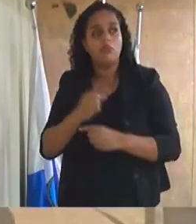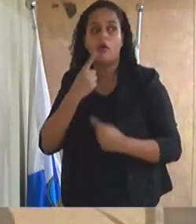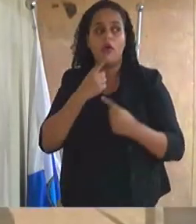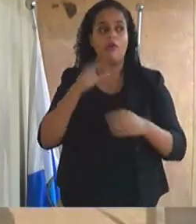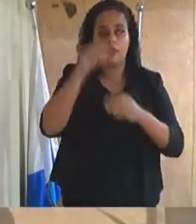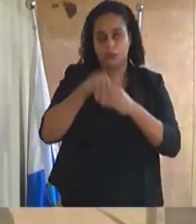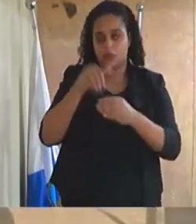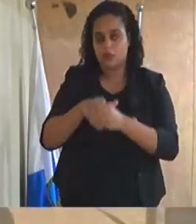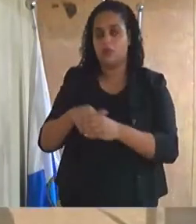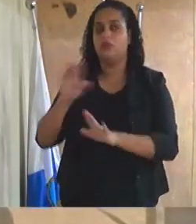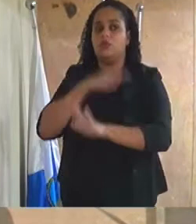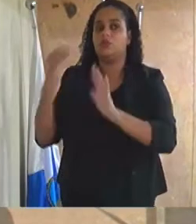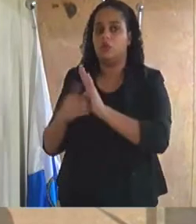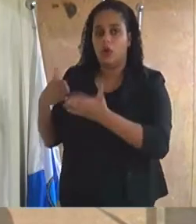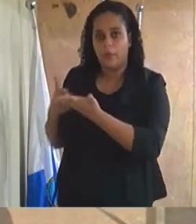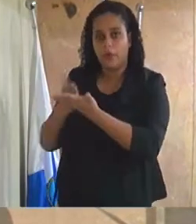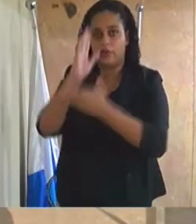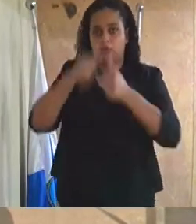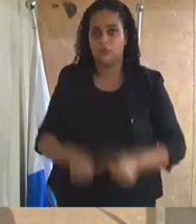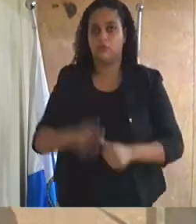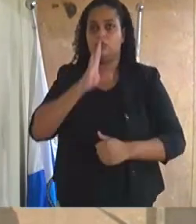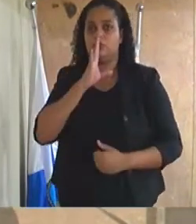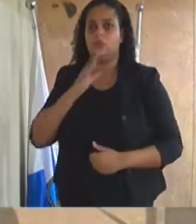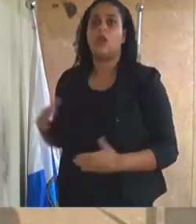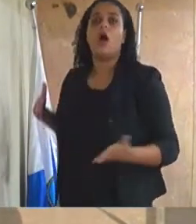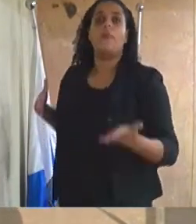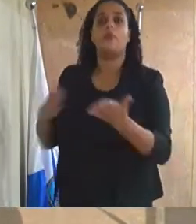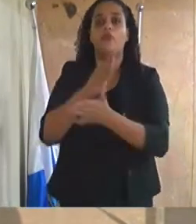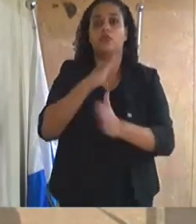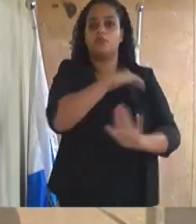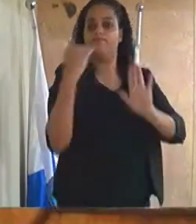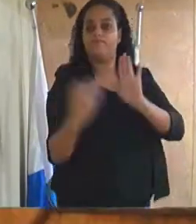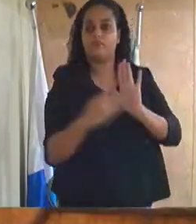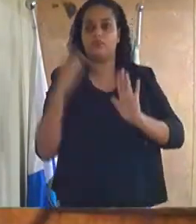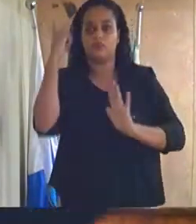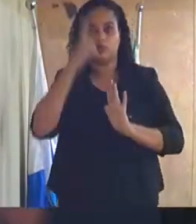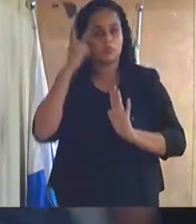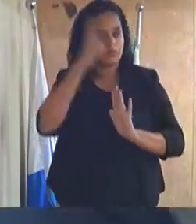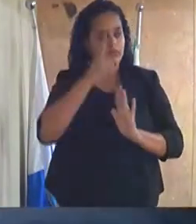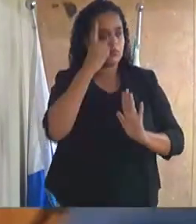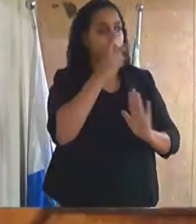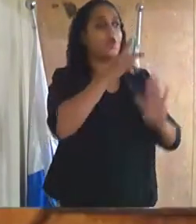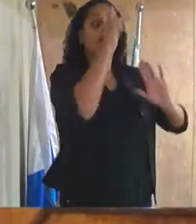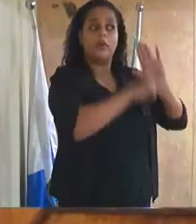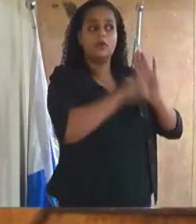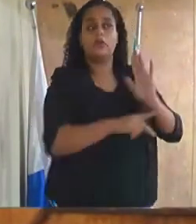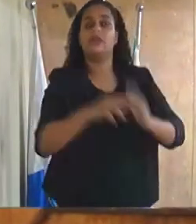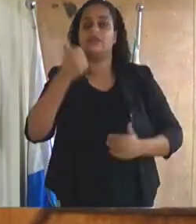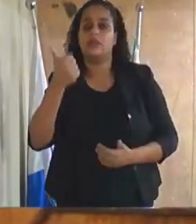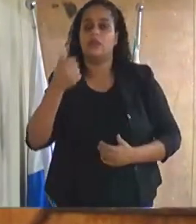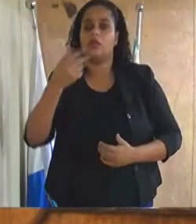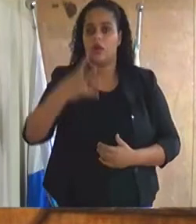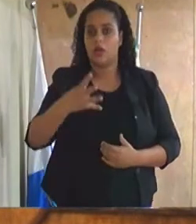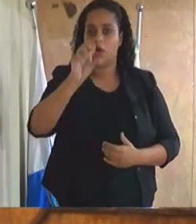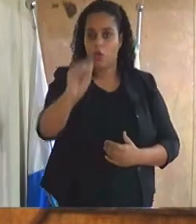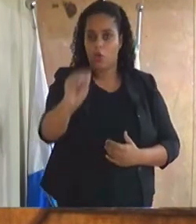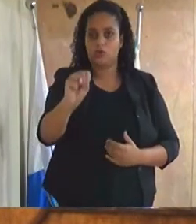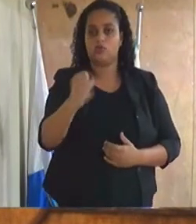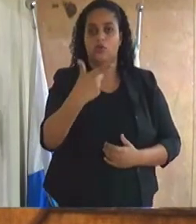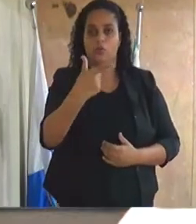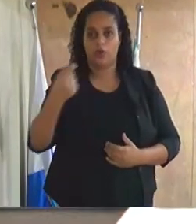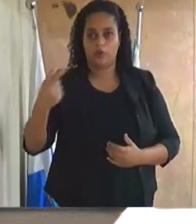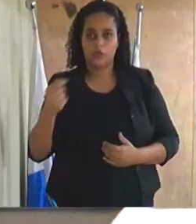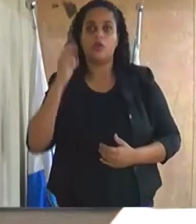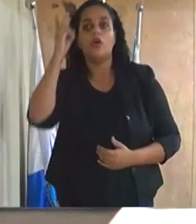vereadores que aprovam permaneçam como estão aprovado por unanimidade projeto de lei número 142 de 2020 do excelentíssimo